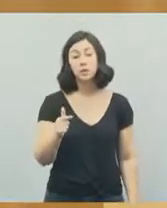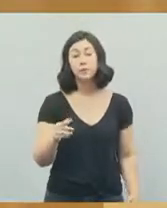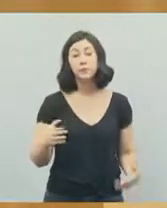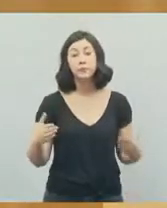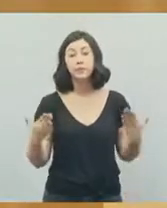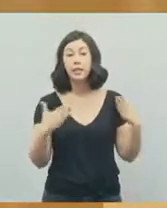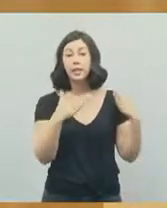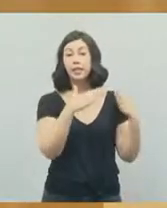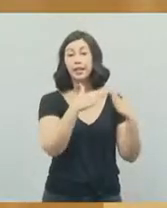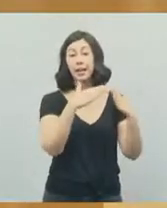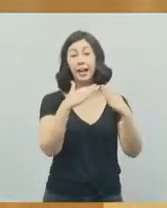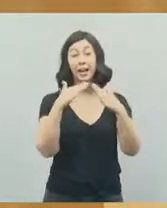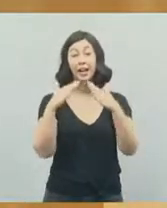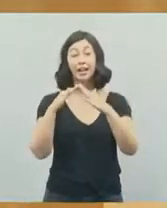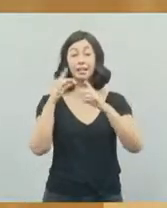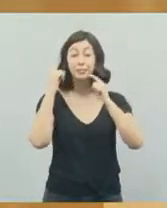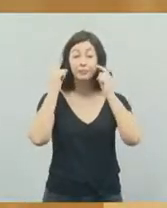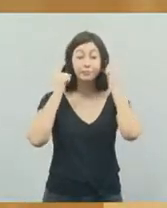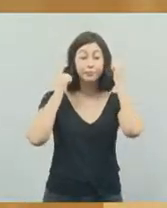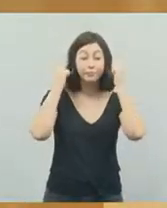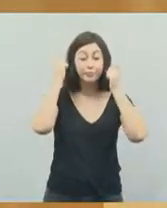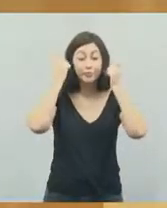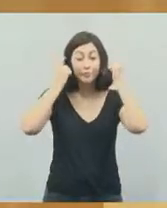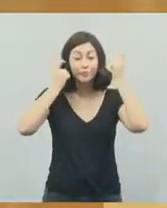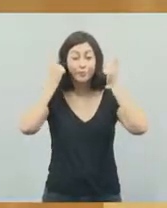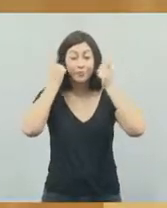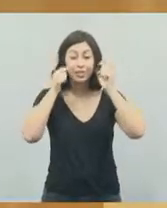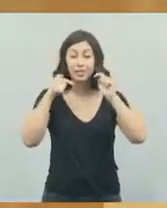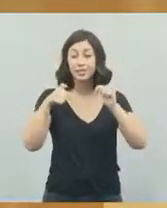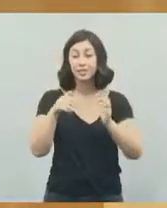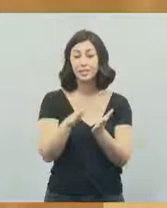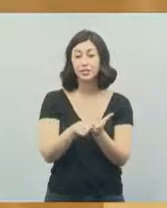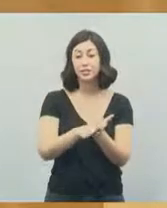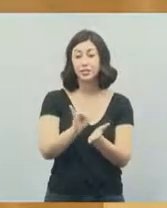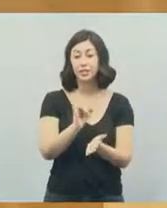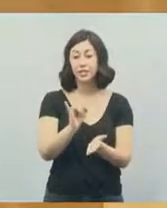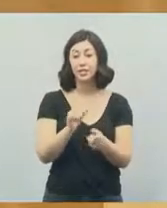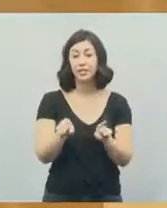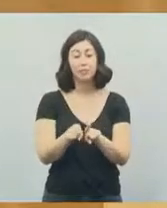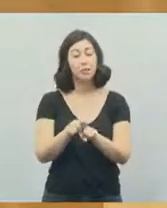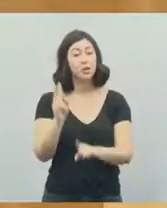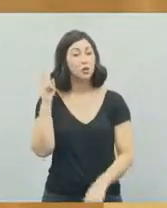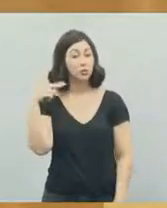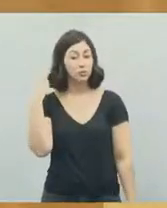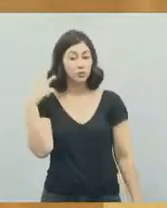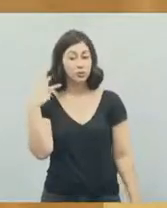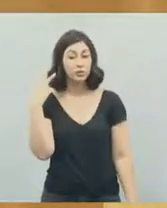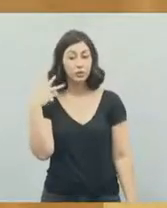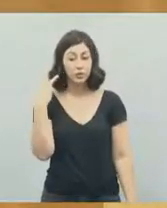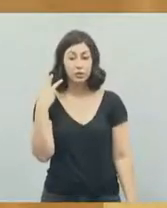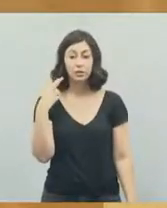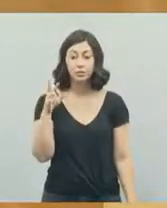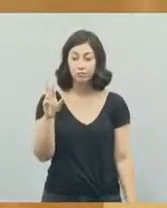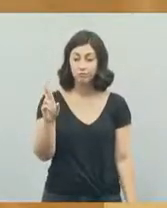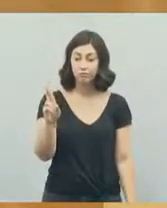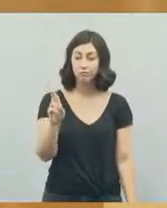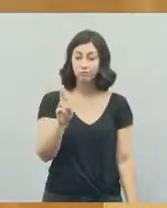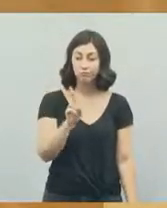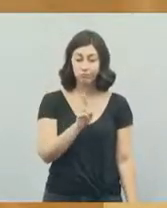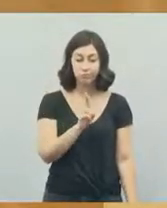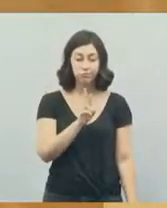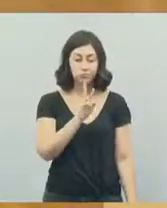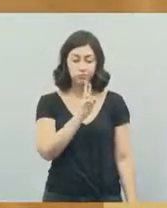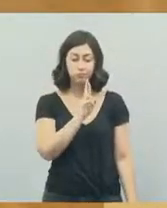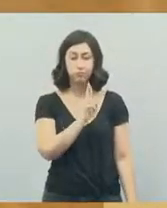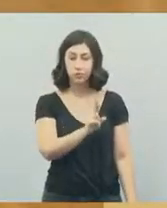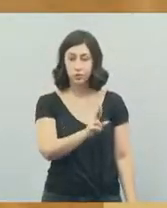casas estão muito preocupadas na cidade de Jacareí e os vereadores atendeu cada uma dessas